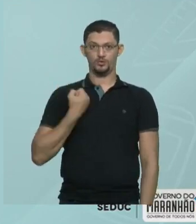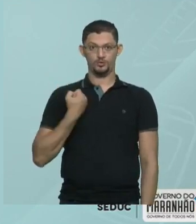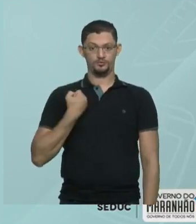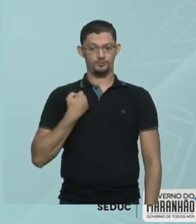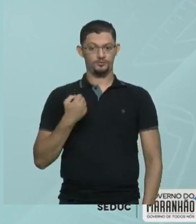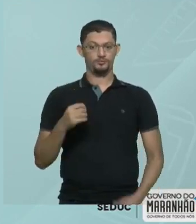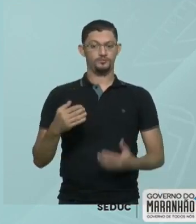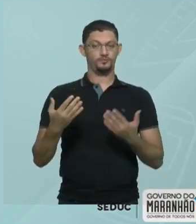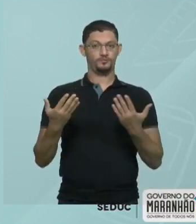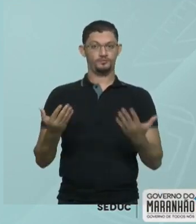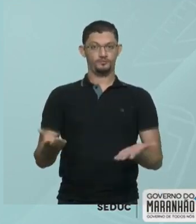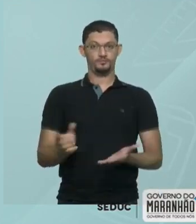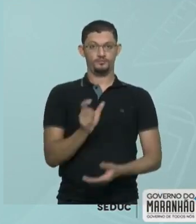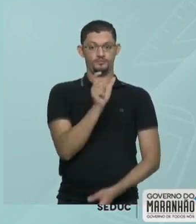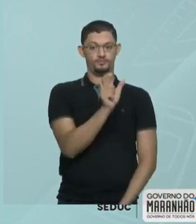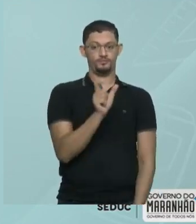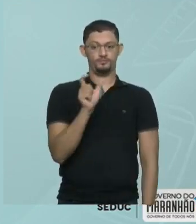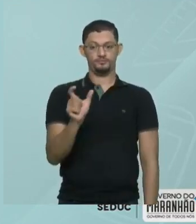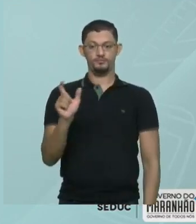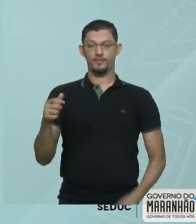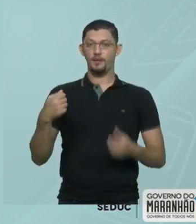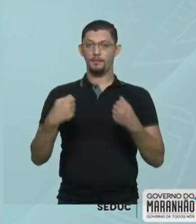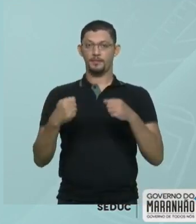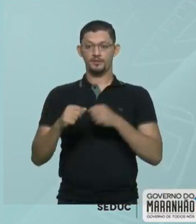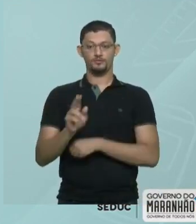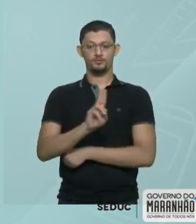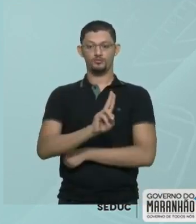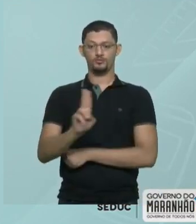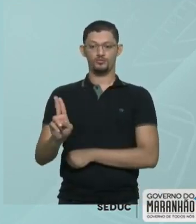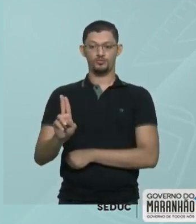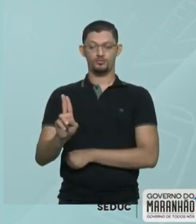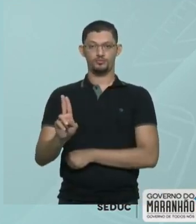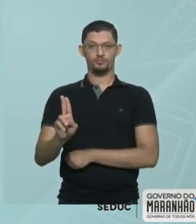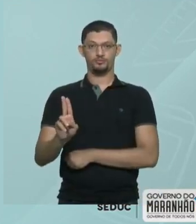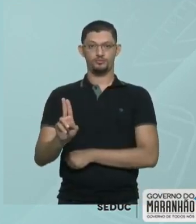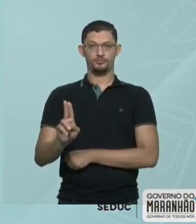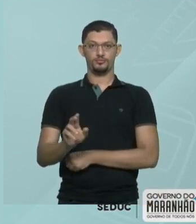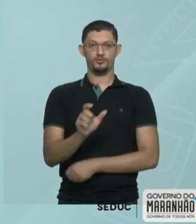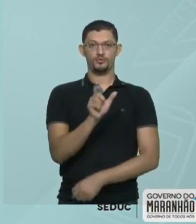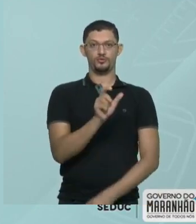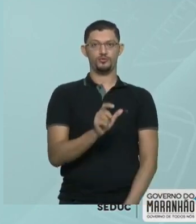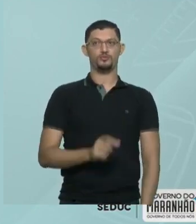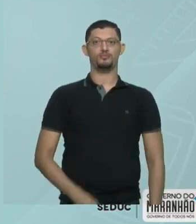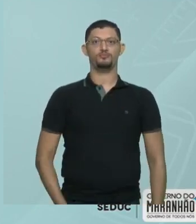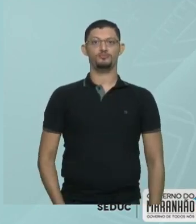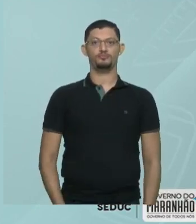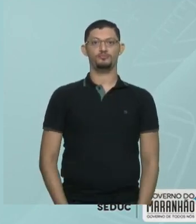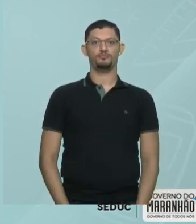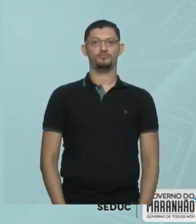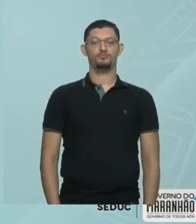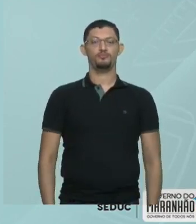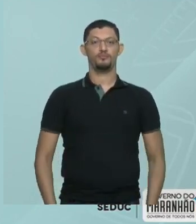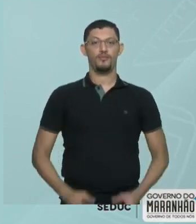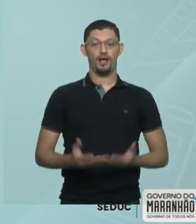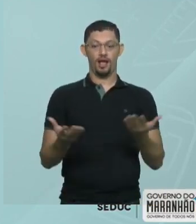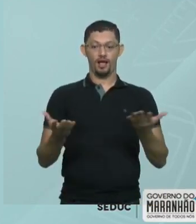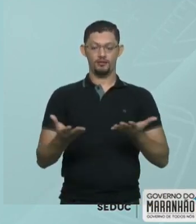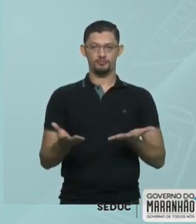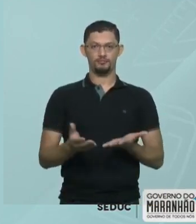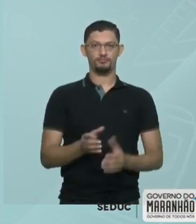logo, cada posição tem que ter o seu nome, que é o que a gente chama de ordem. E essas ordens são